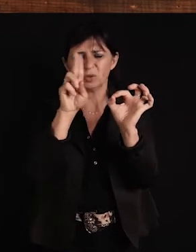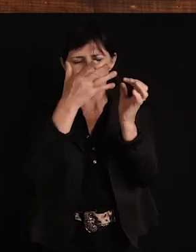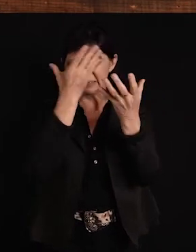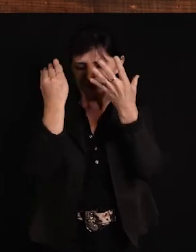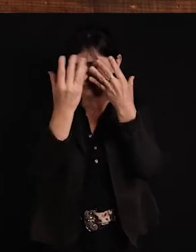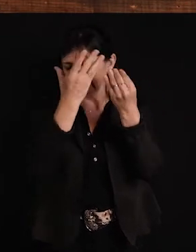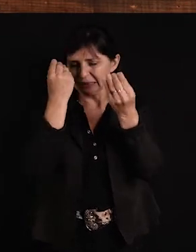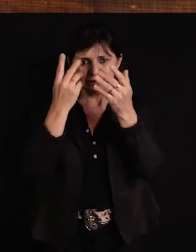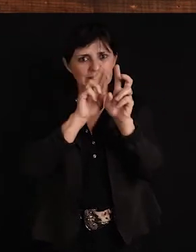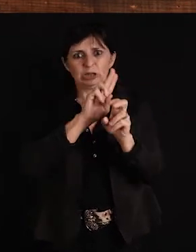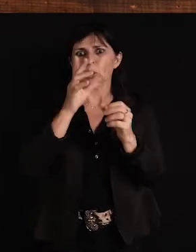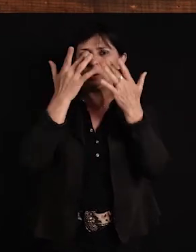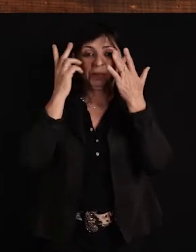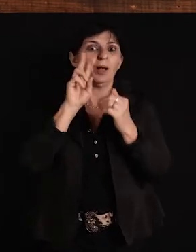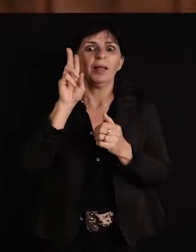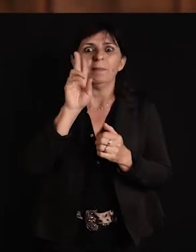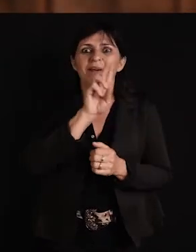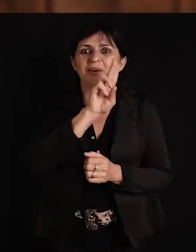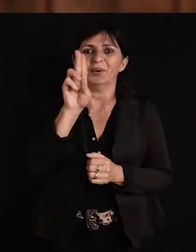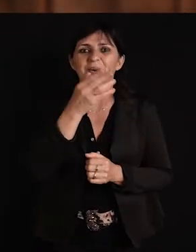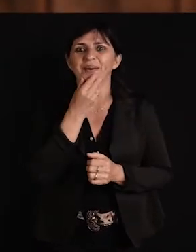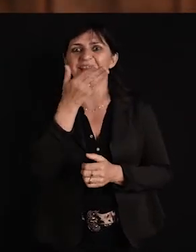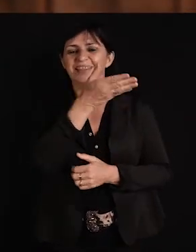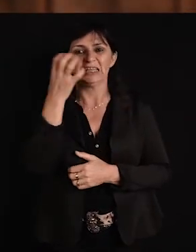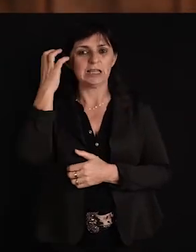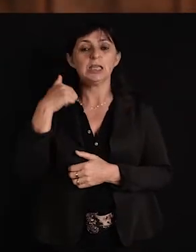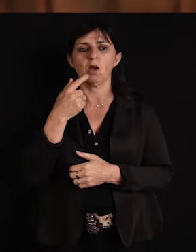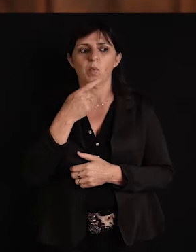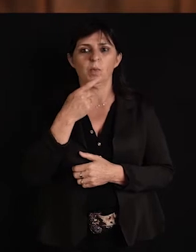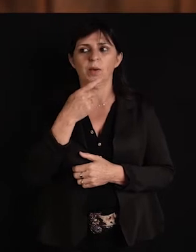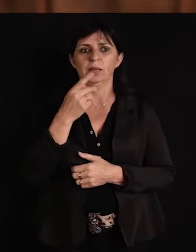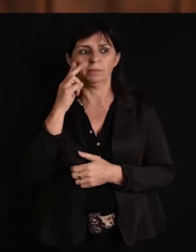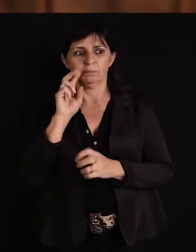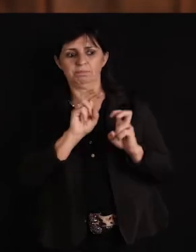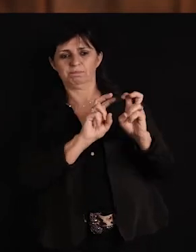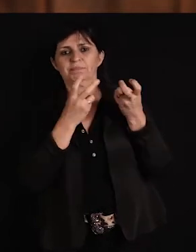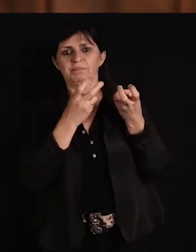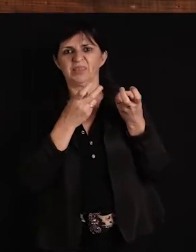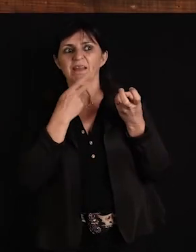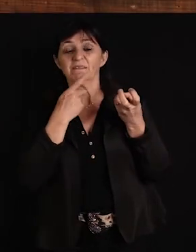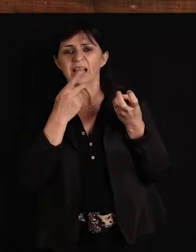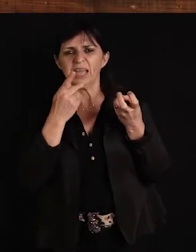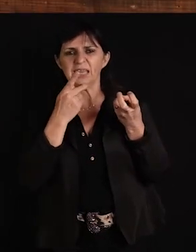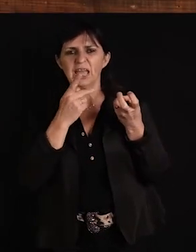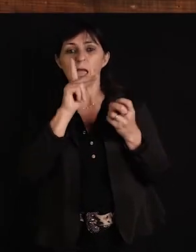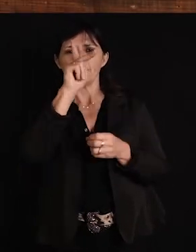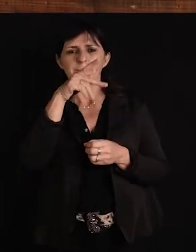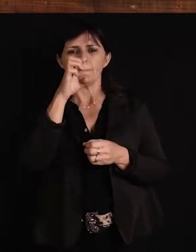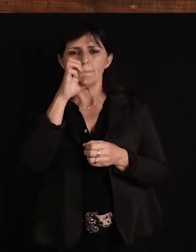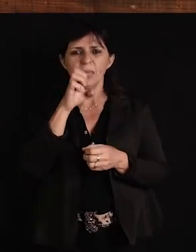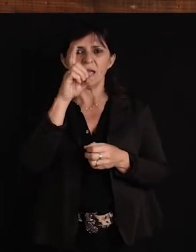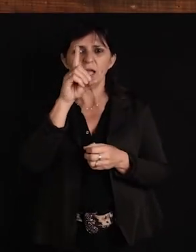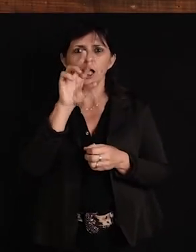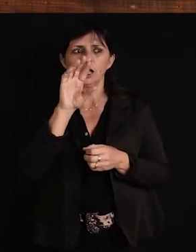assim, basbacar se não lembrava o nome do cara. E eu, vendo aquilo ali, fui e falei assim, é Pedro.